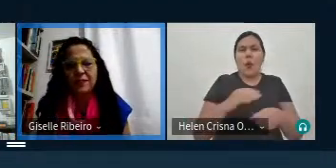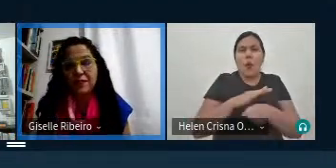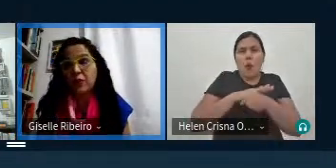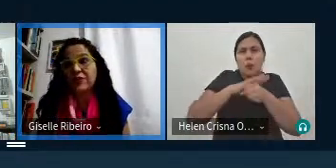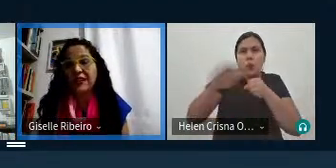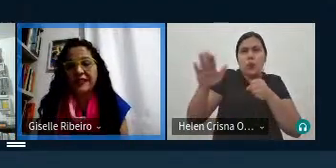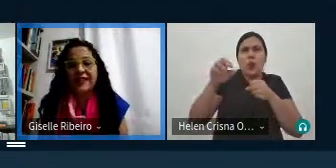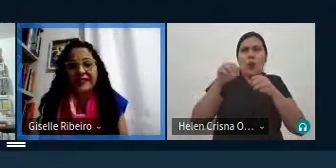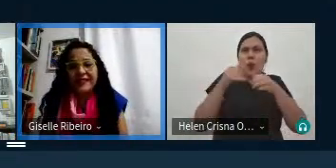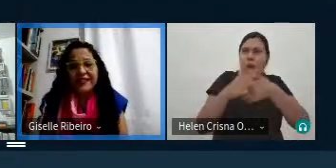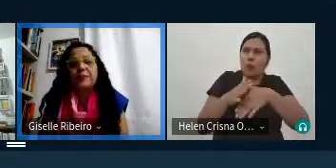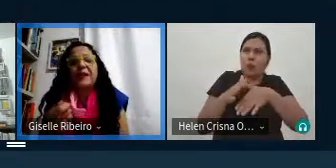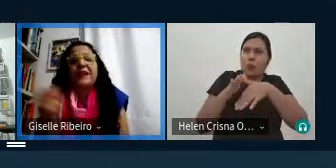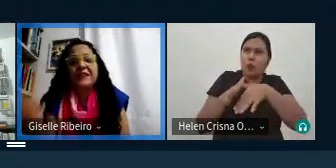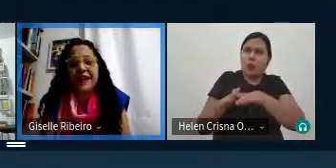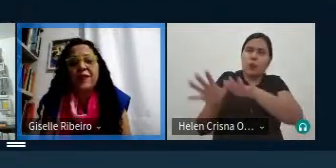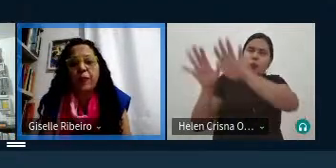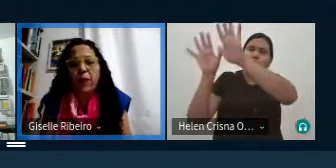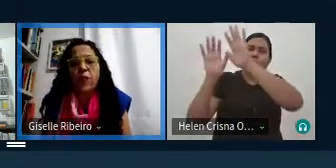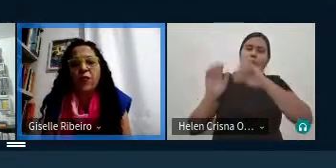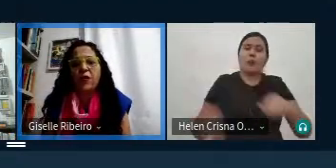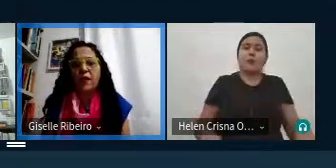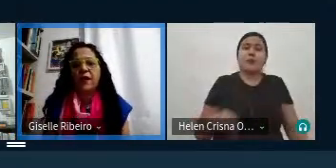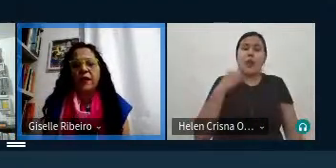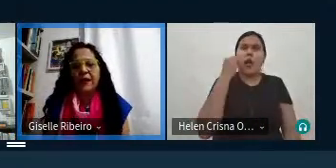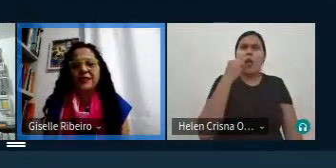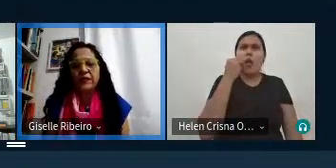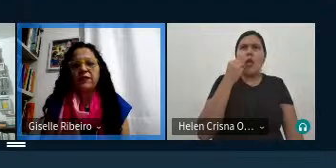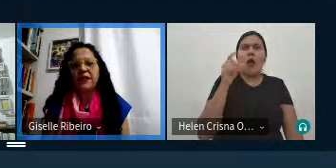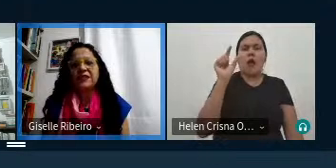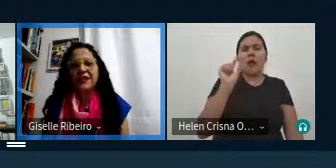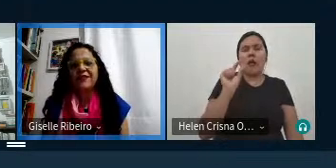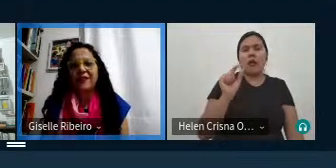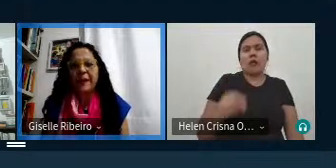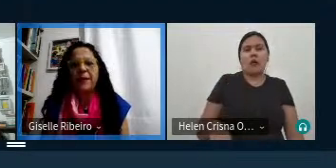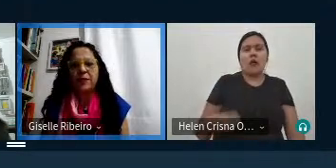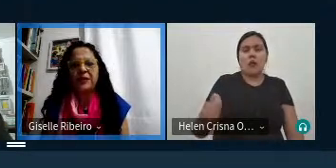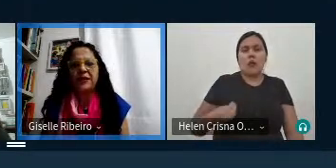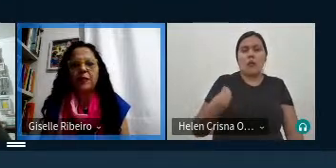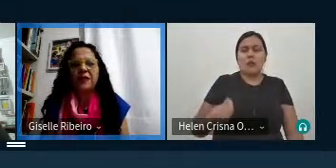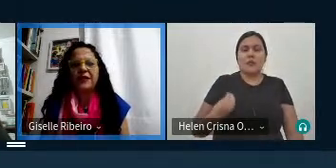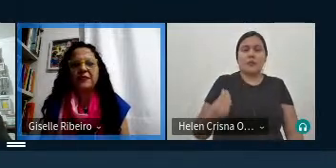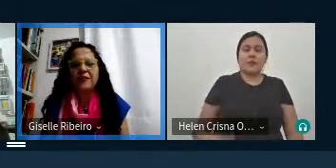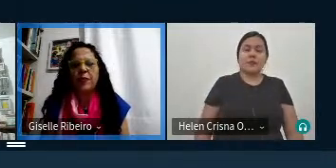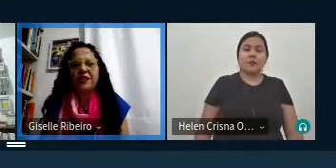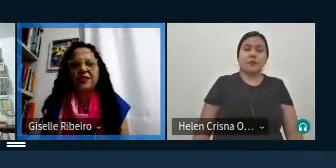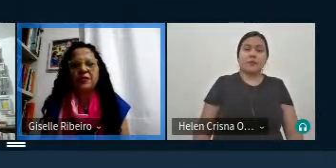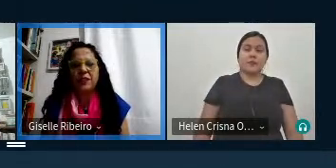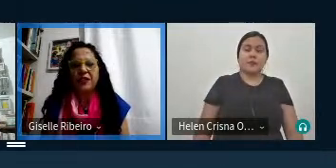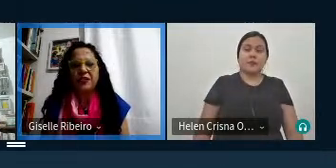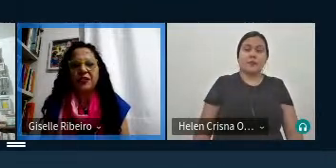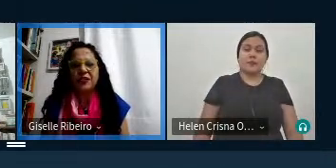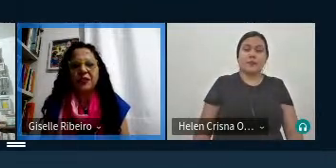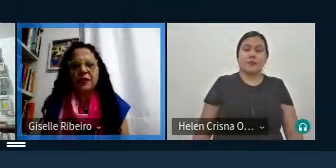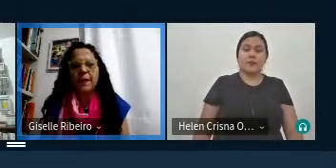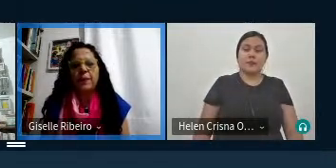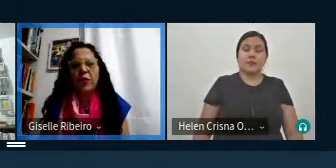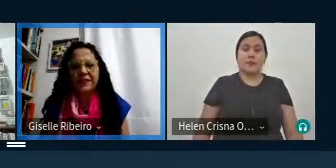tem que eu diria até que experienciar um pouco essa vivência né pra poder dar uma tradução mais